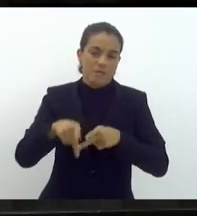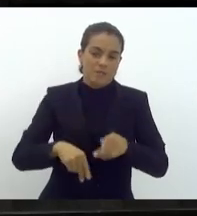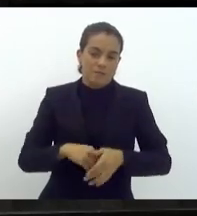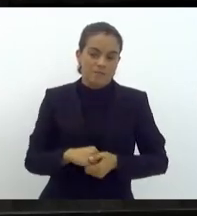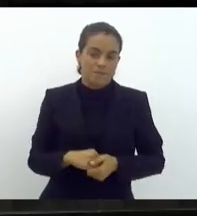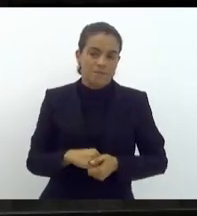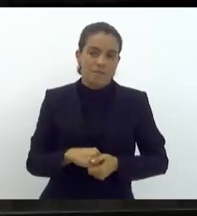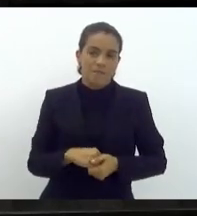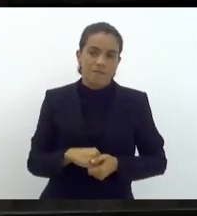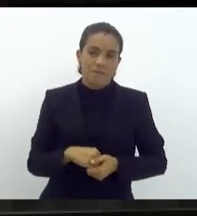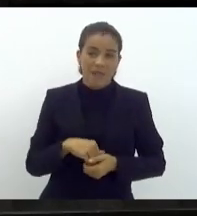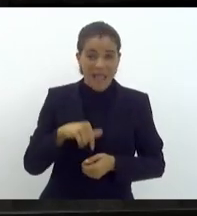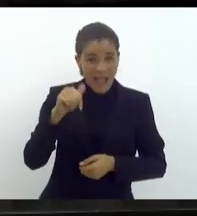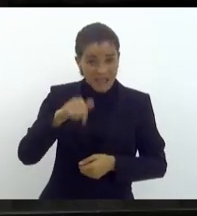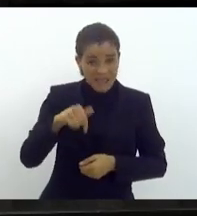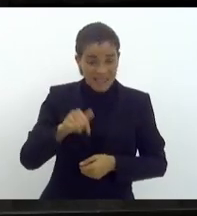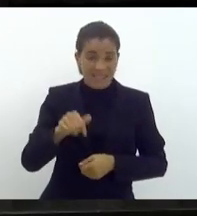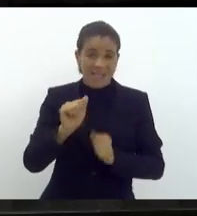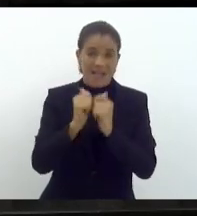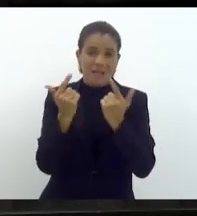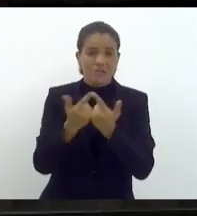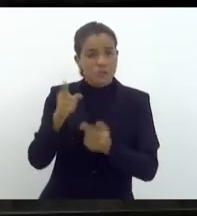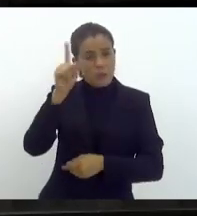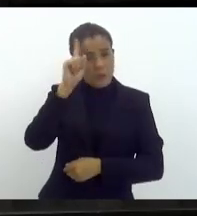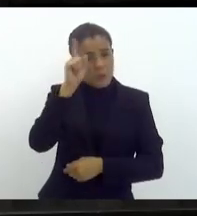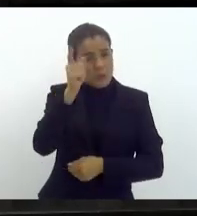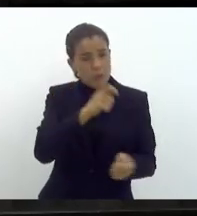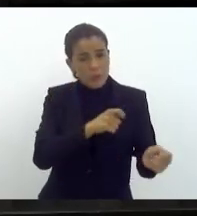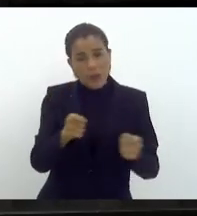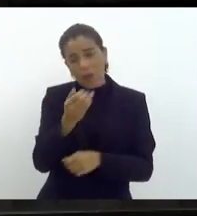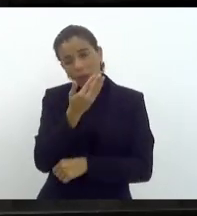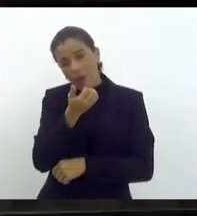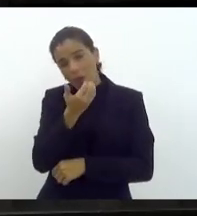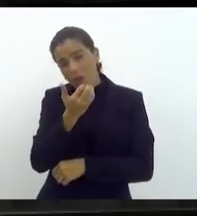E é isso que eu faço aqui nessa casa, tia Ju, cada dia eu venho aprendendo mais.